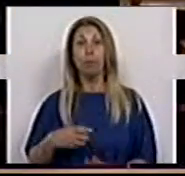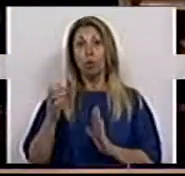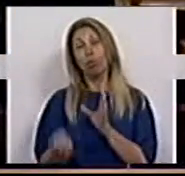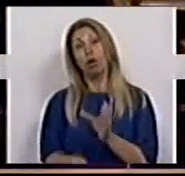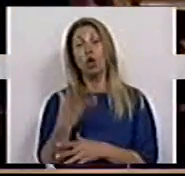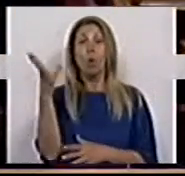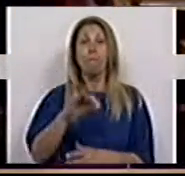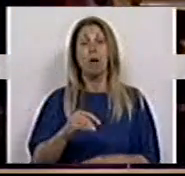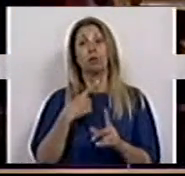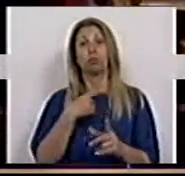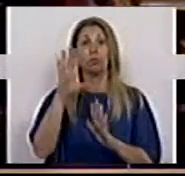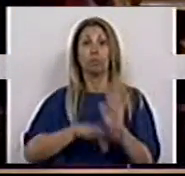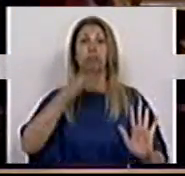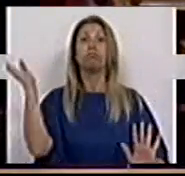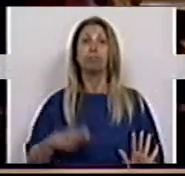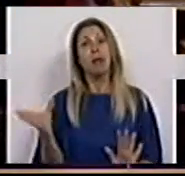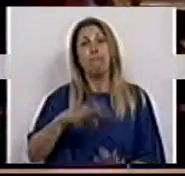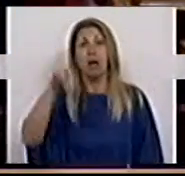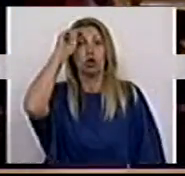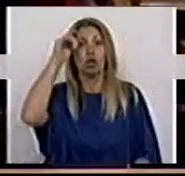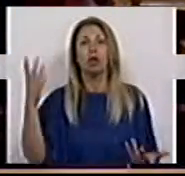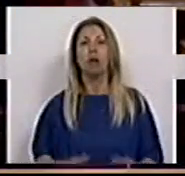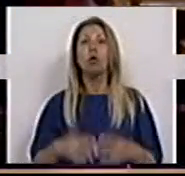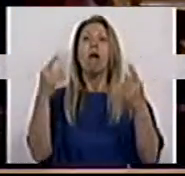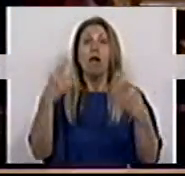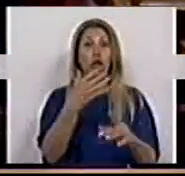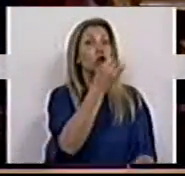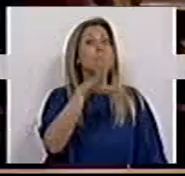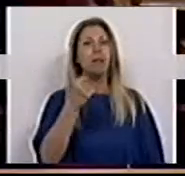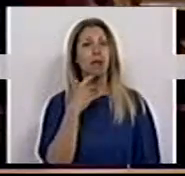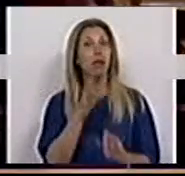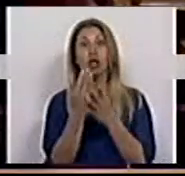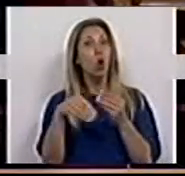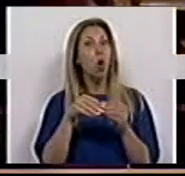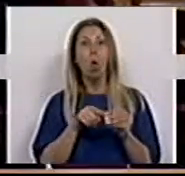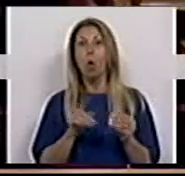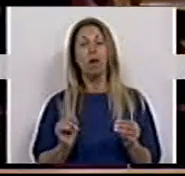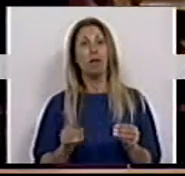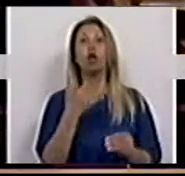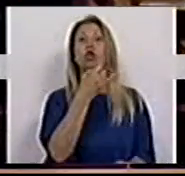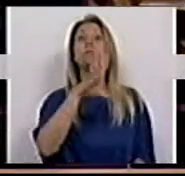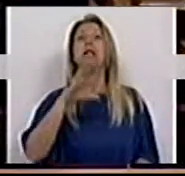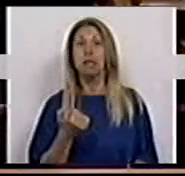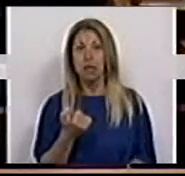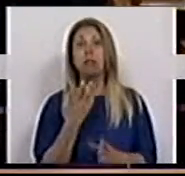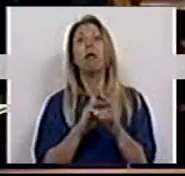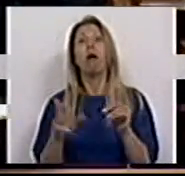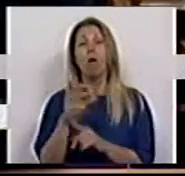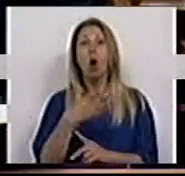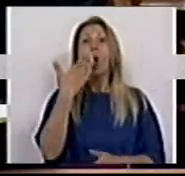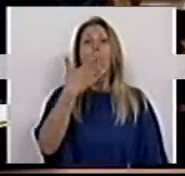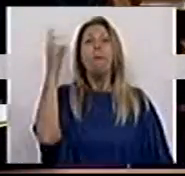criou mais estágios. Há em 2015, e eu não contei o desemprego de 2015 que subiu, há em 2015 1 milhão